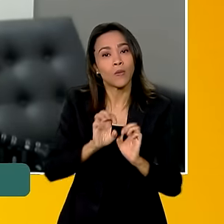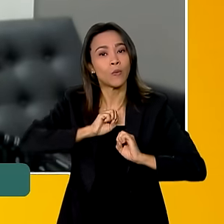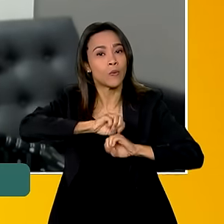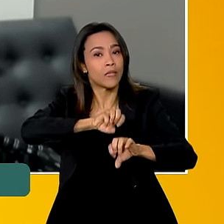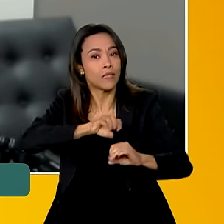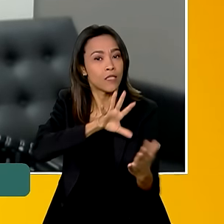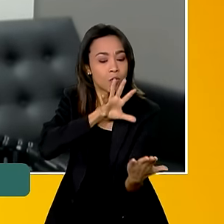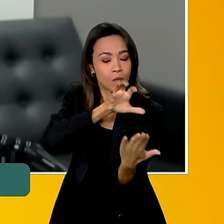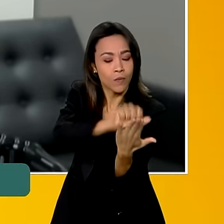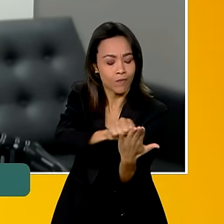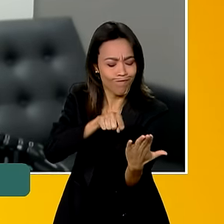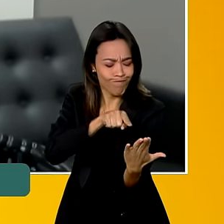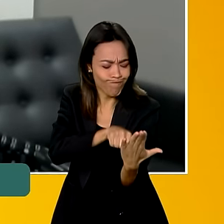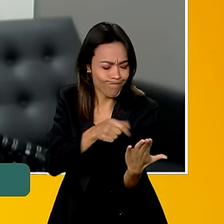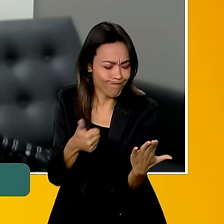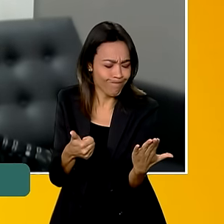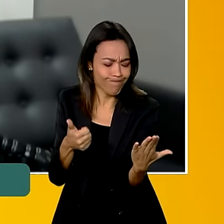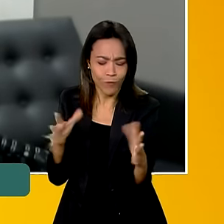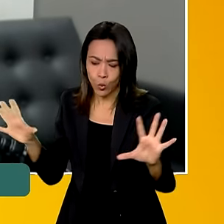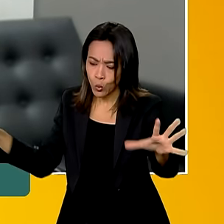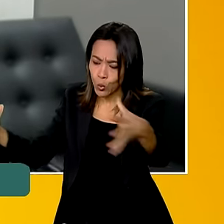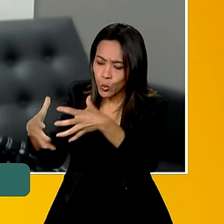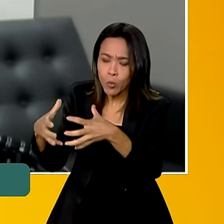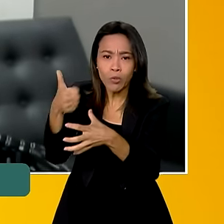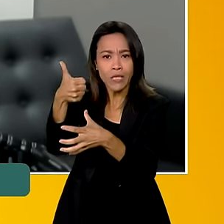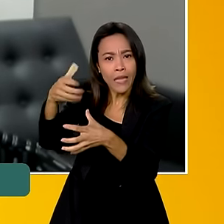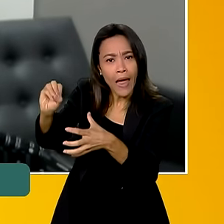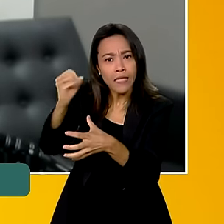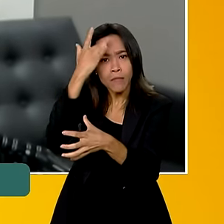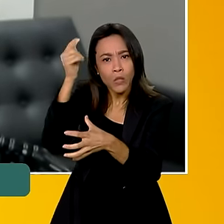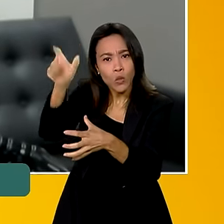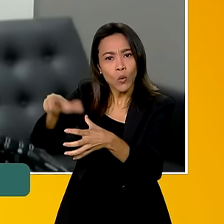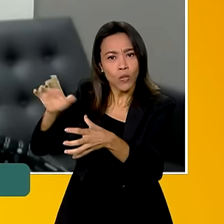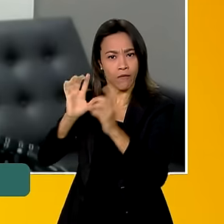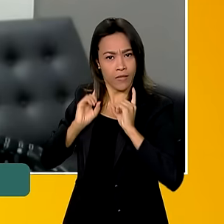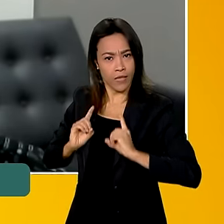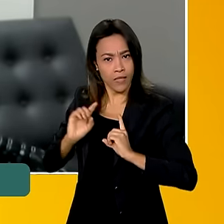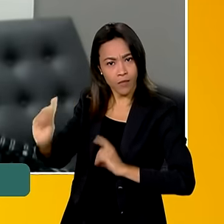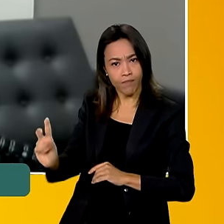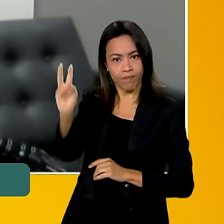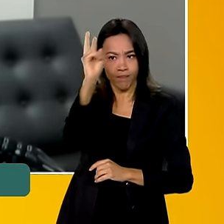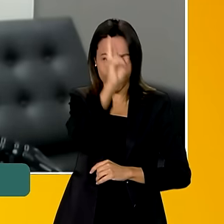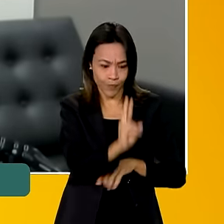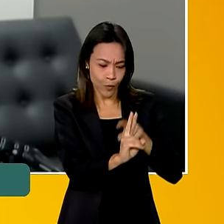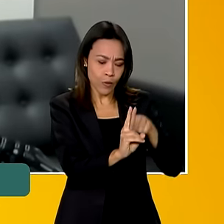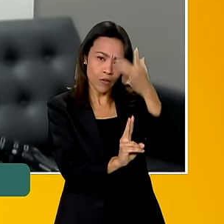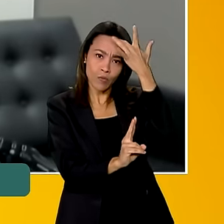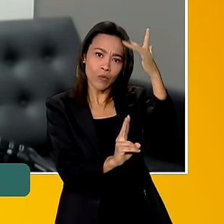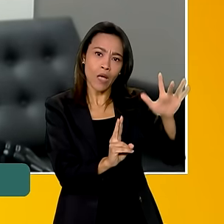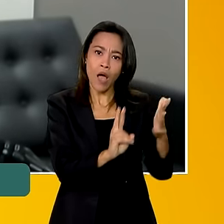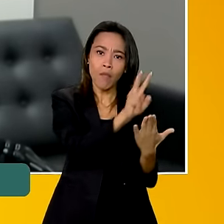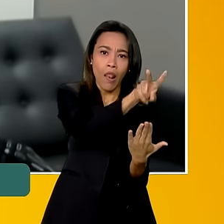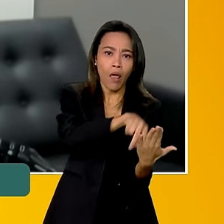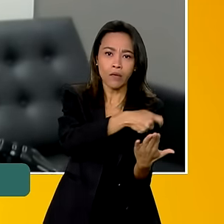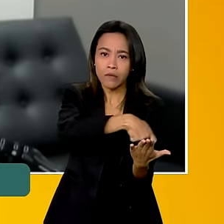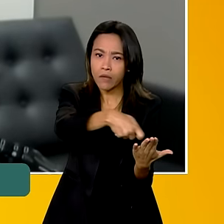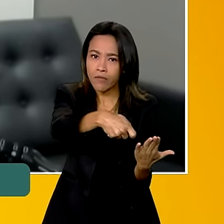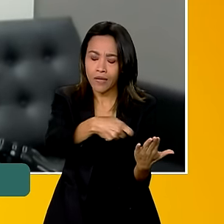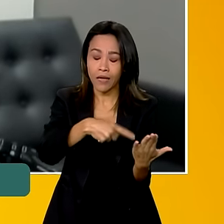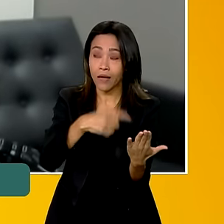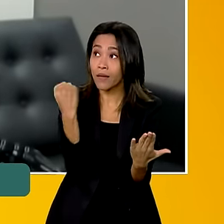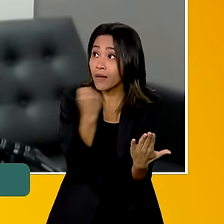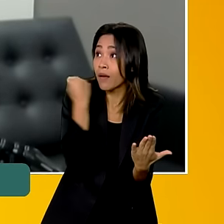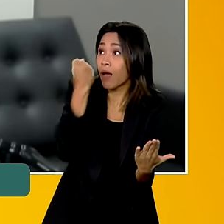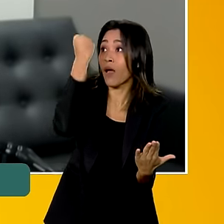que a cada 10 pessoas com deficiência no Brasil, duas delas são anabletas. Então, são índices muito